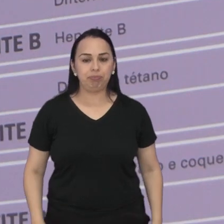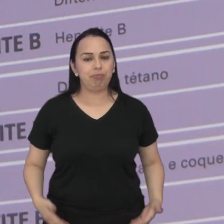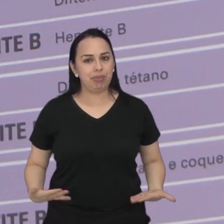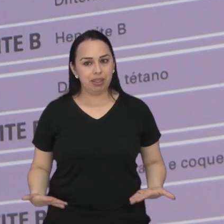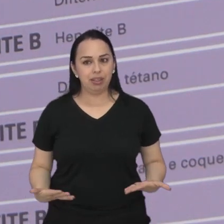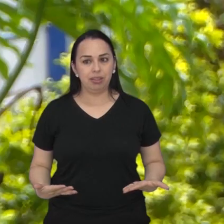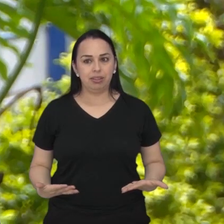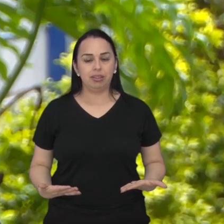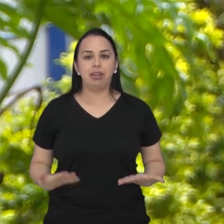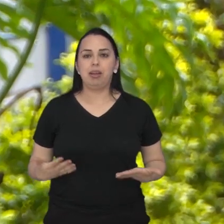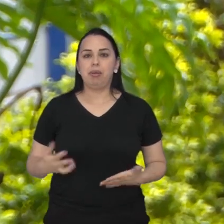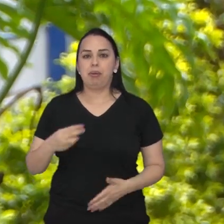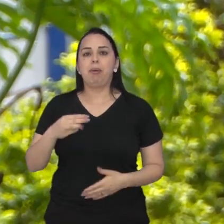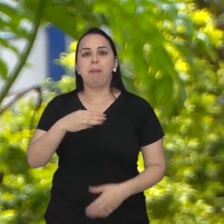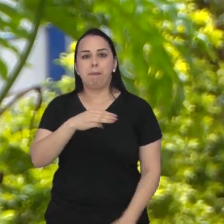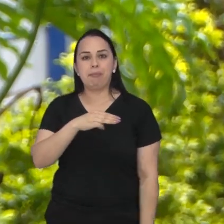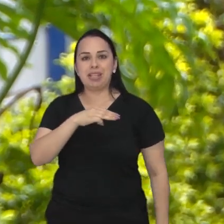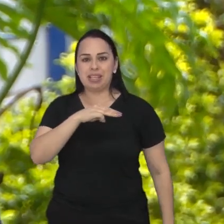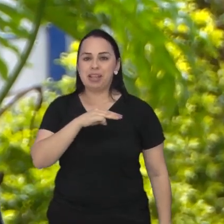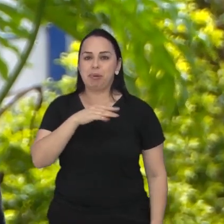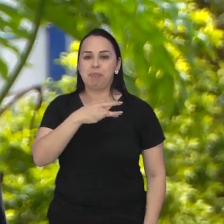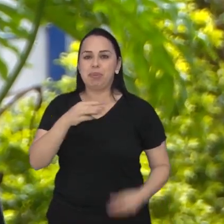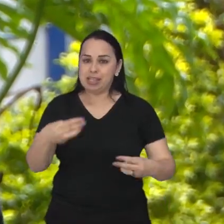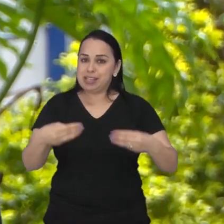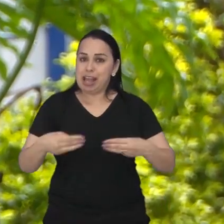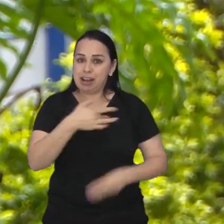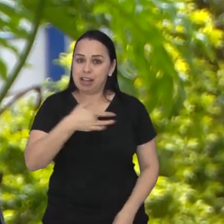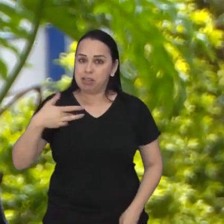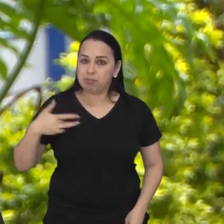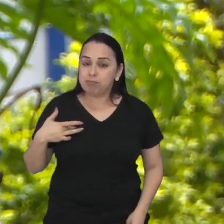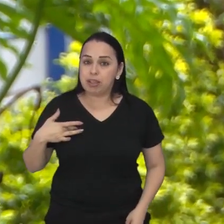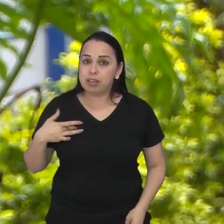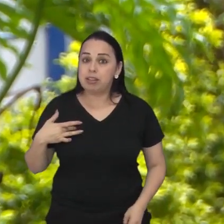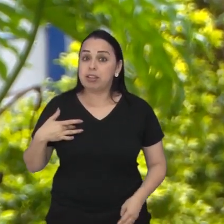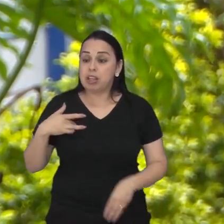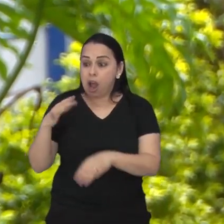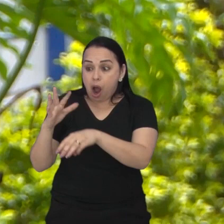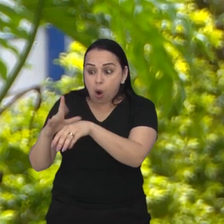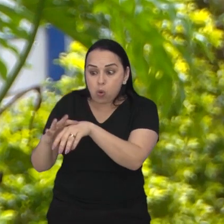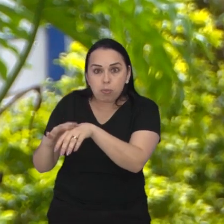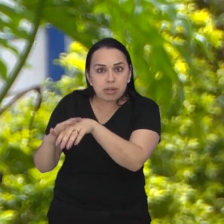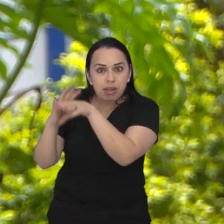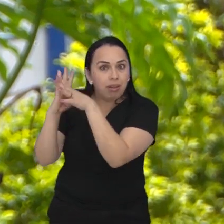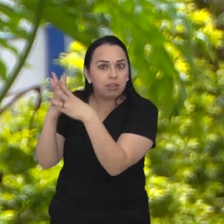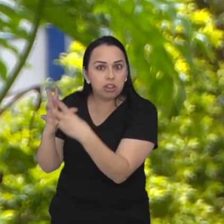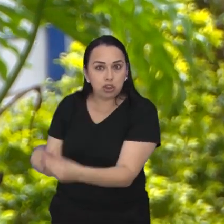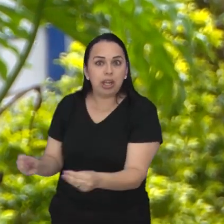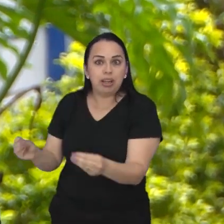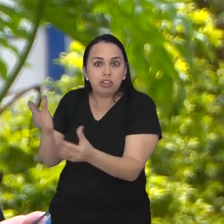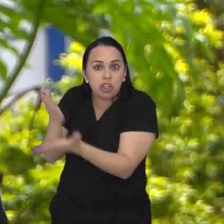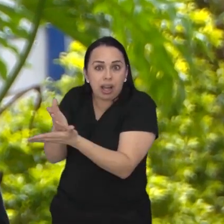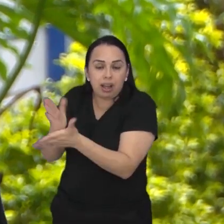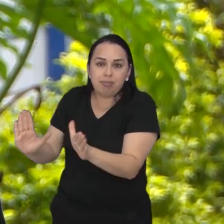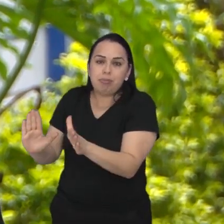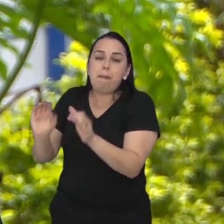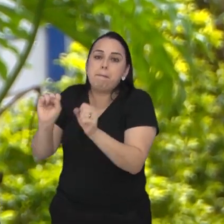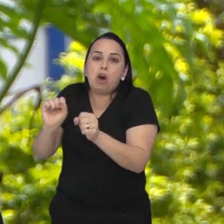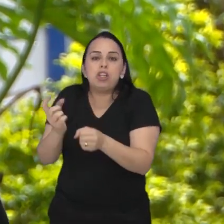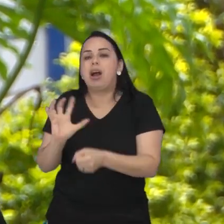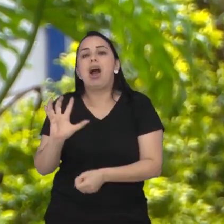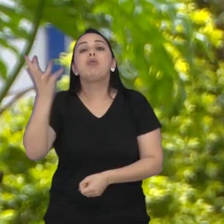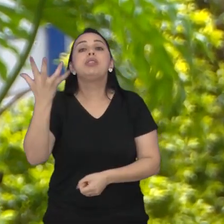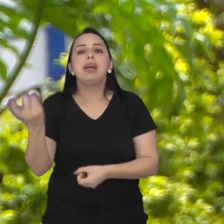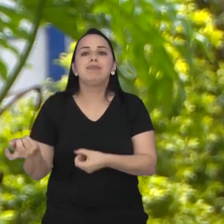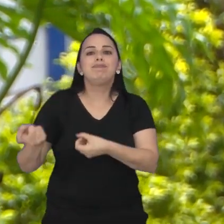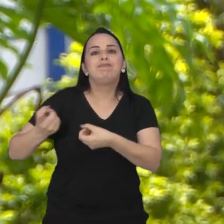campanhas segundo o ministério da saúde há a possibilidade de doenças que já foram erradicadas